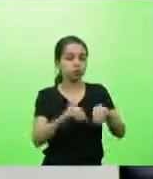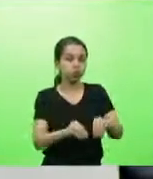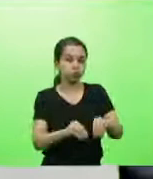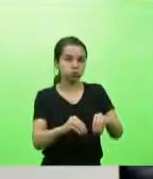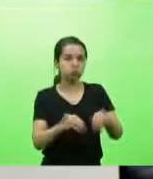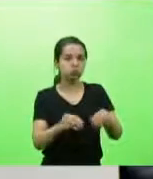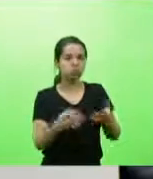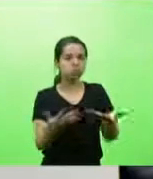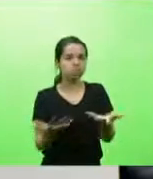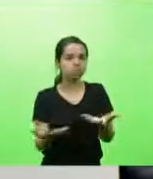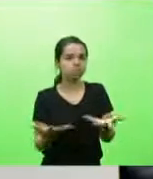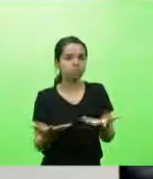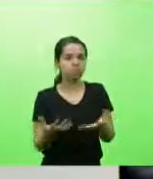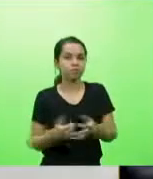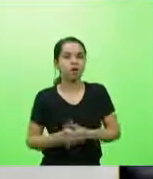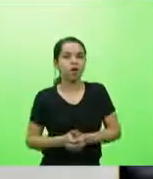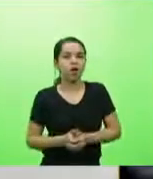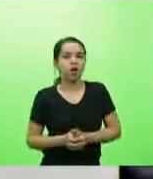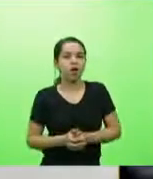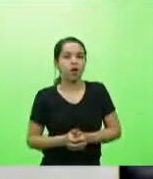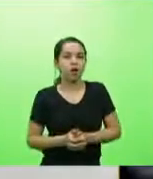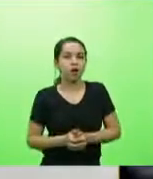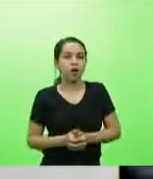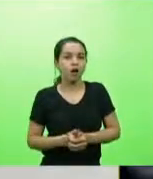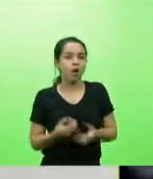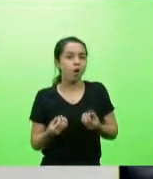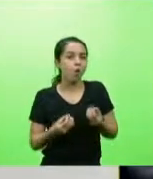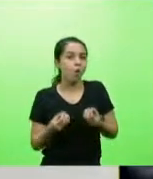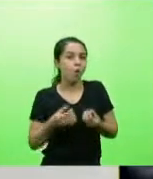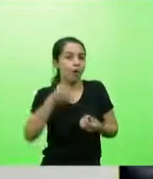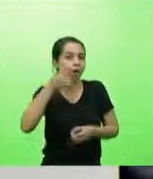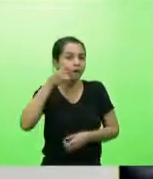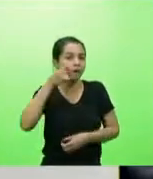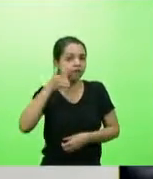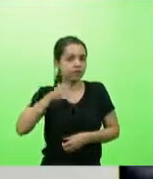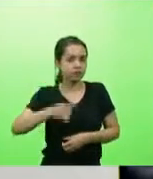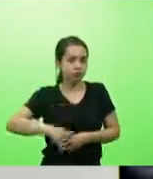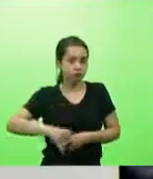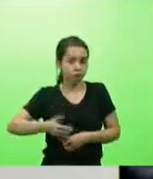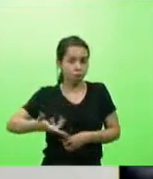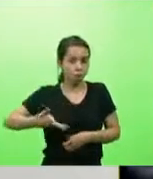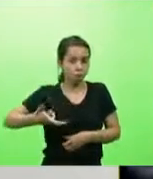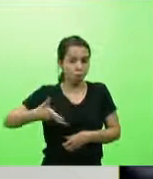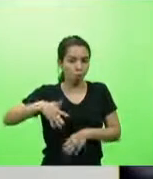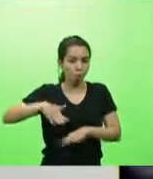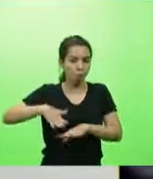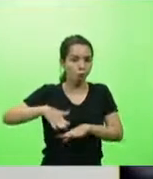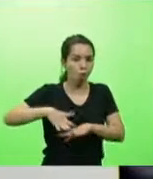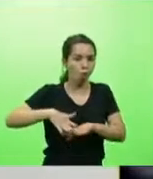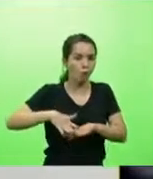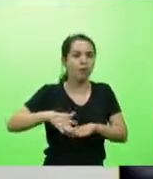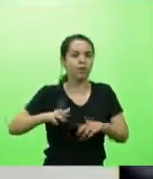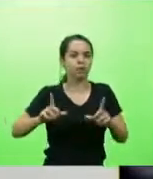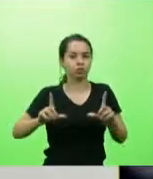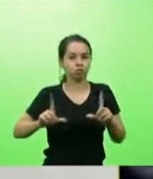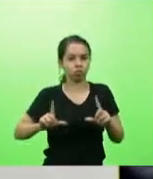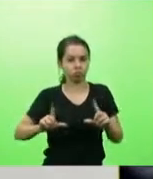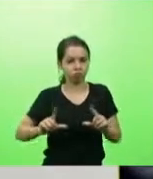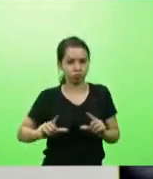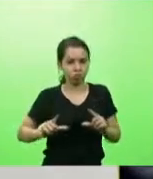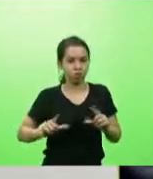mecanismo para reduzir a velocidade no trecho compreendido entre o quilômetro